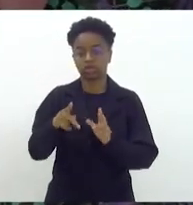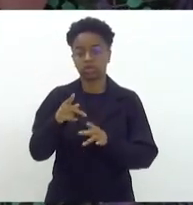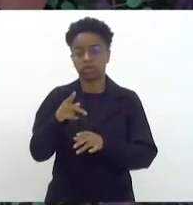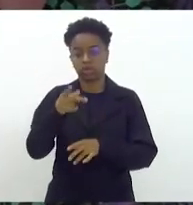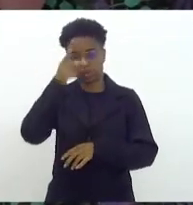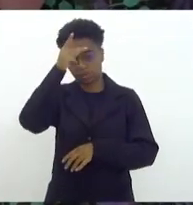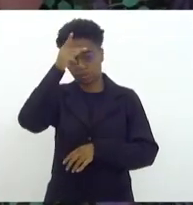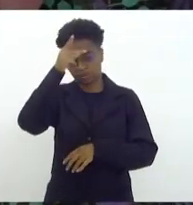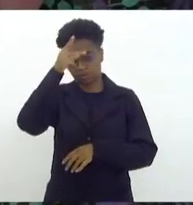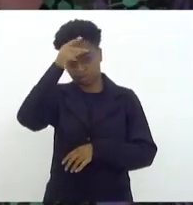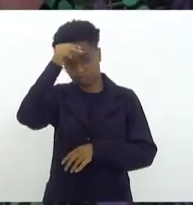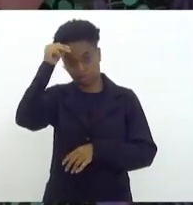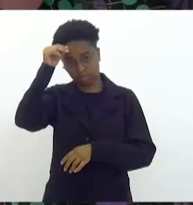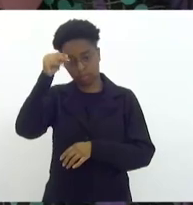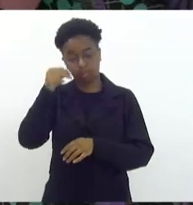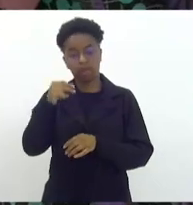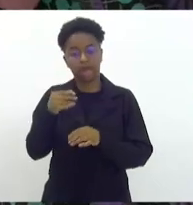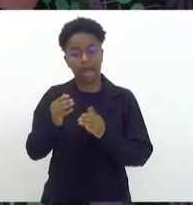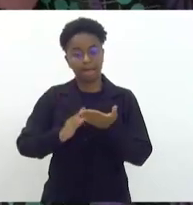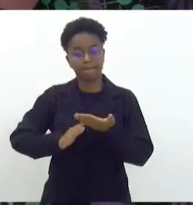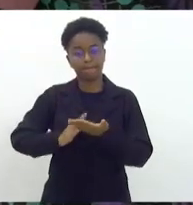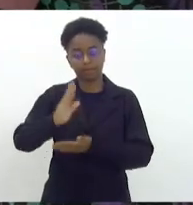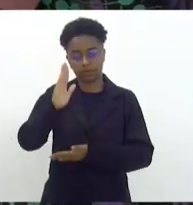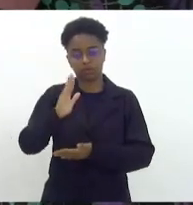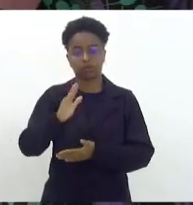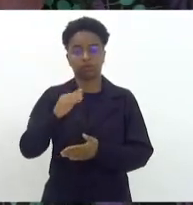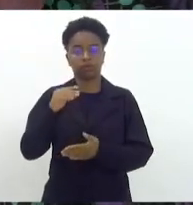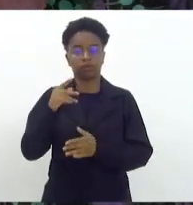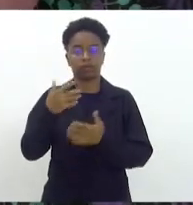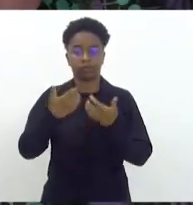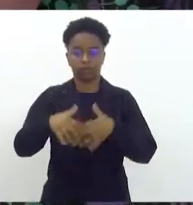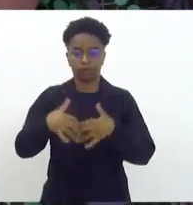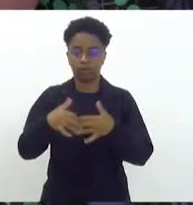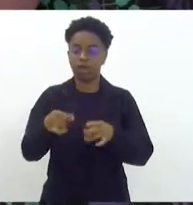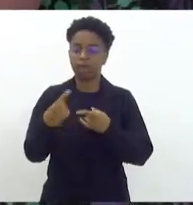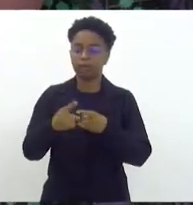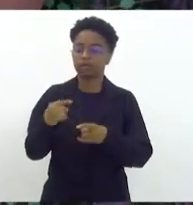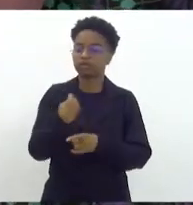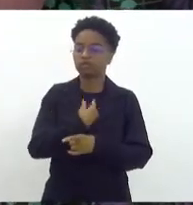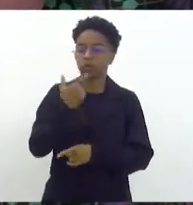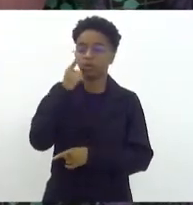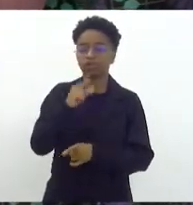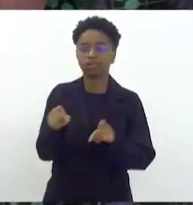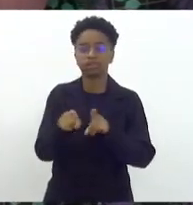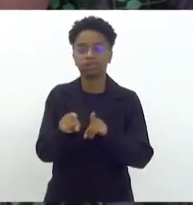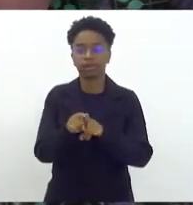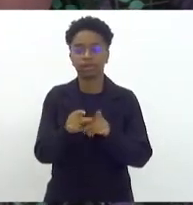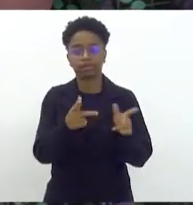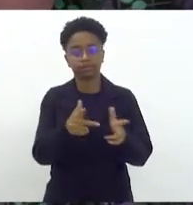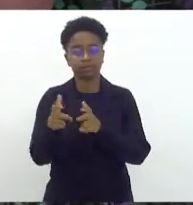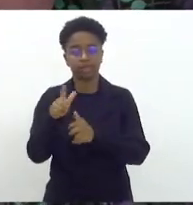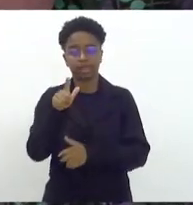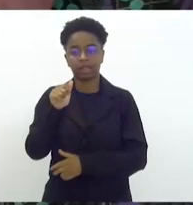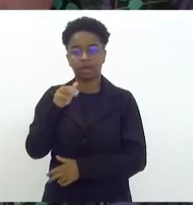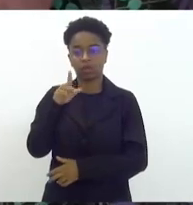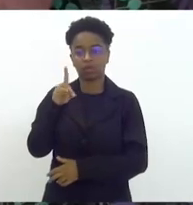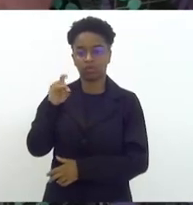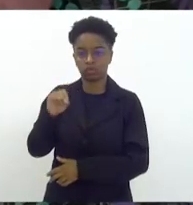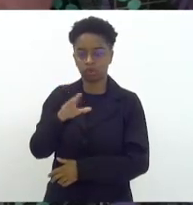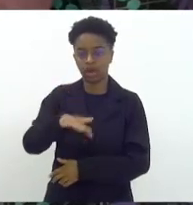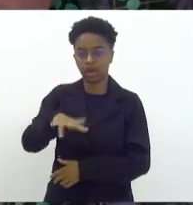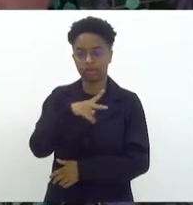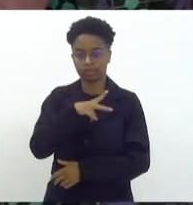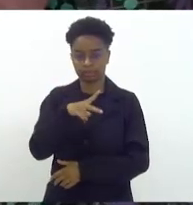aprovado em Petrópolis no qual a gente consegue, deputado Fred Pacheco, também militante dessa causa, reconhecer os laudos médicos da rede